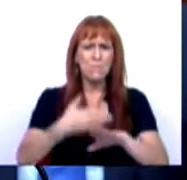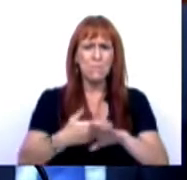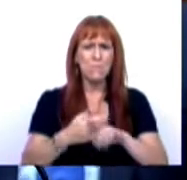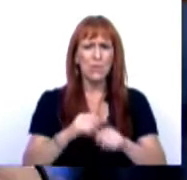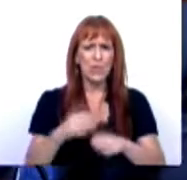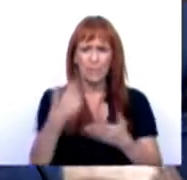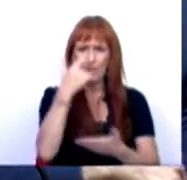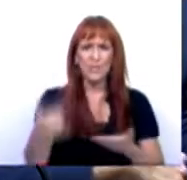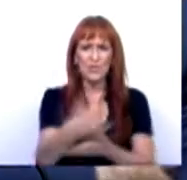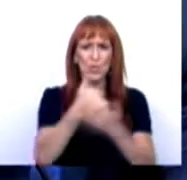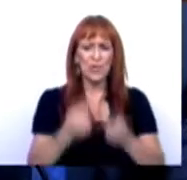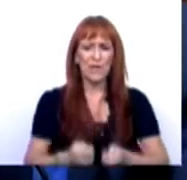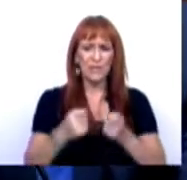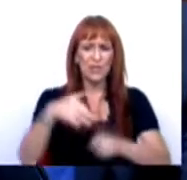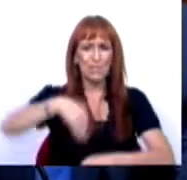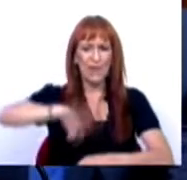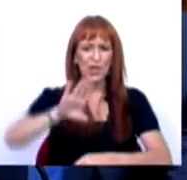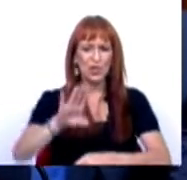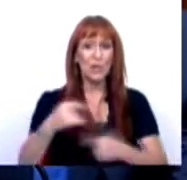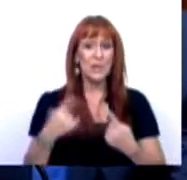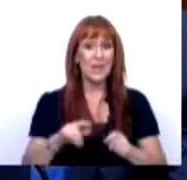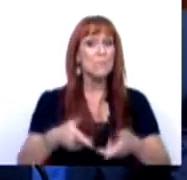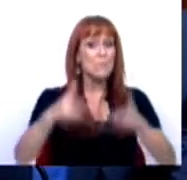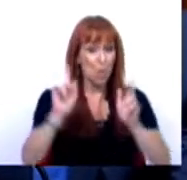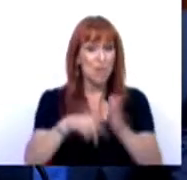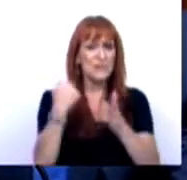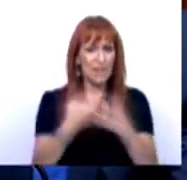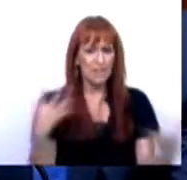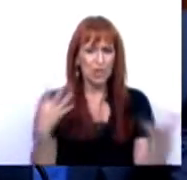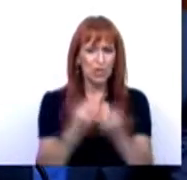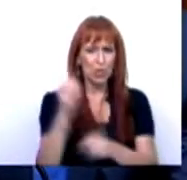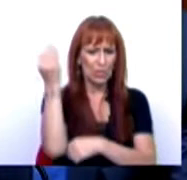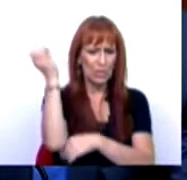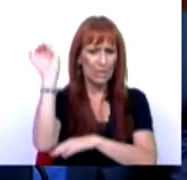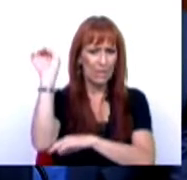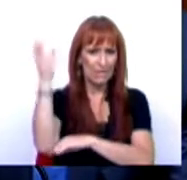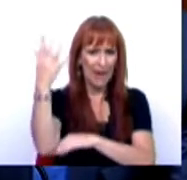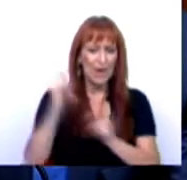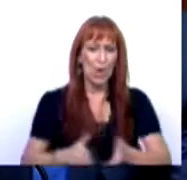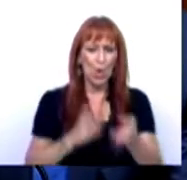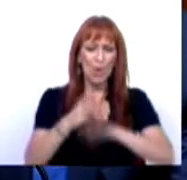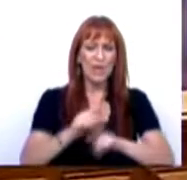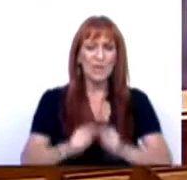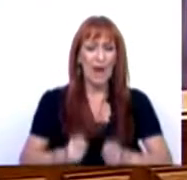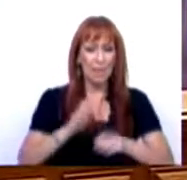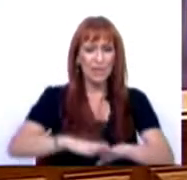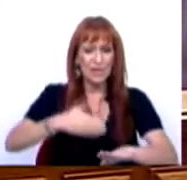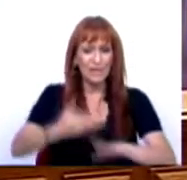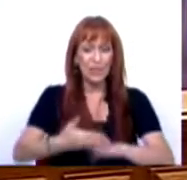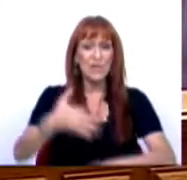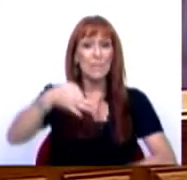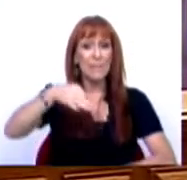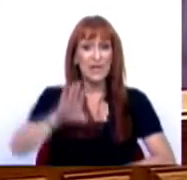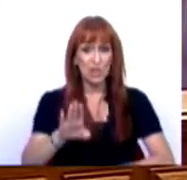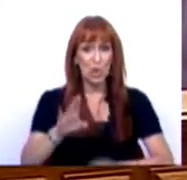recursos humanos e investimentos a Polícia Judiciária e estaremos sempre disponíveis em conjunto com o PAN para continuar essa aposta de reforço na Polícia Judiciária.